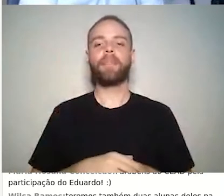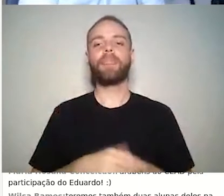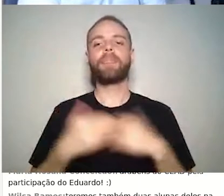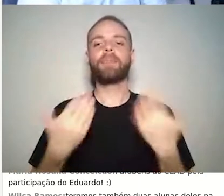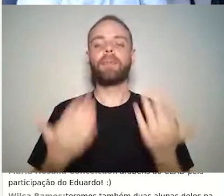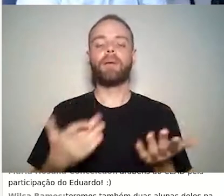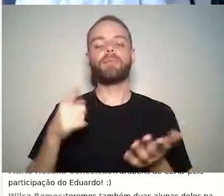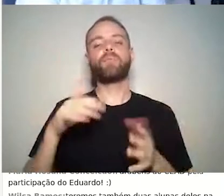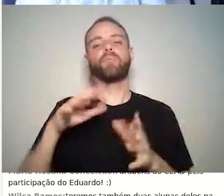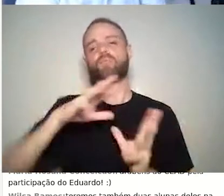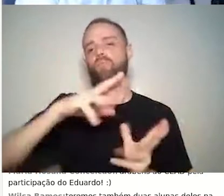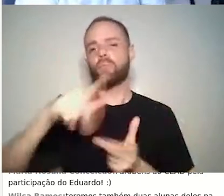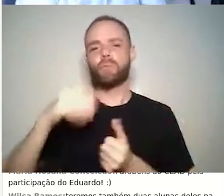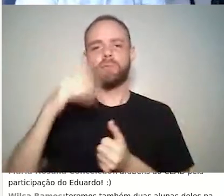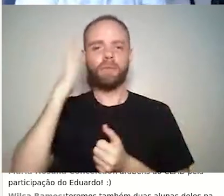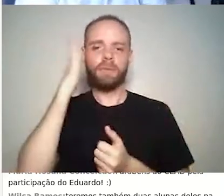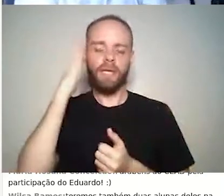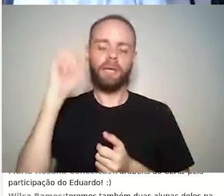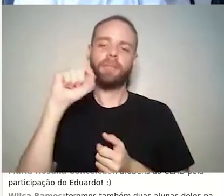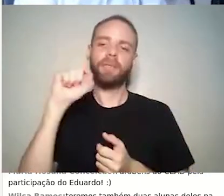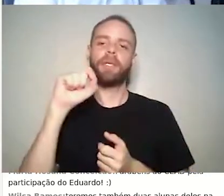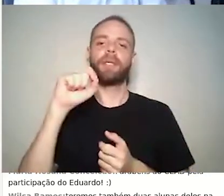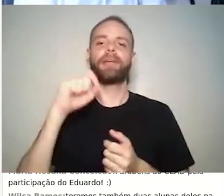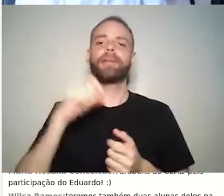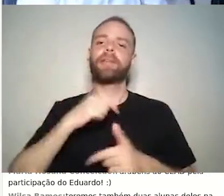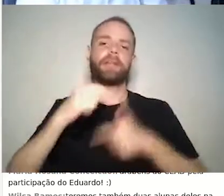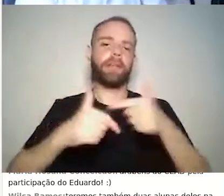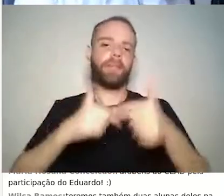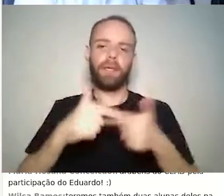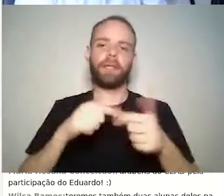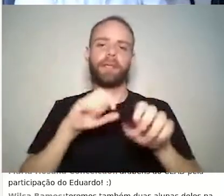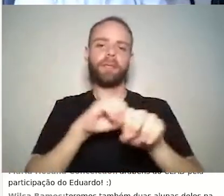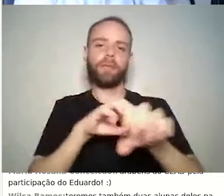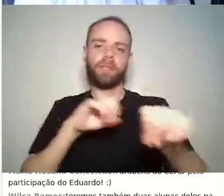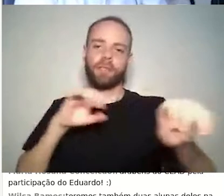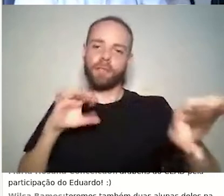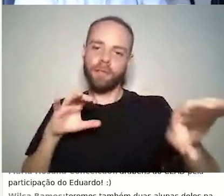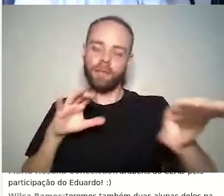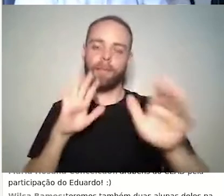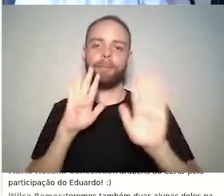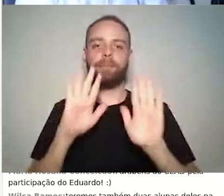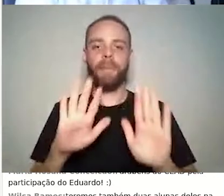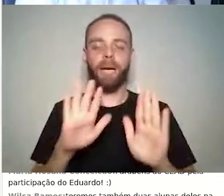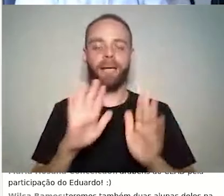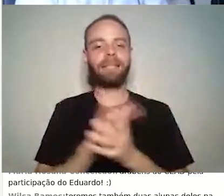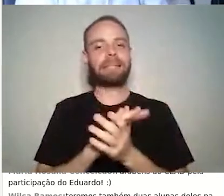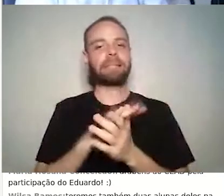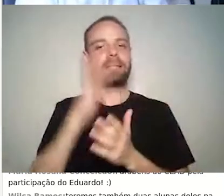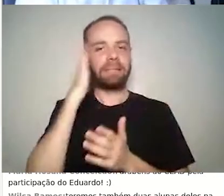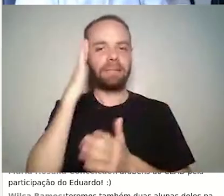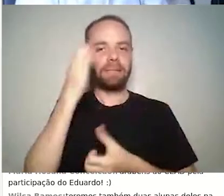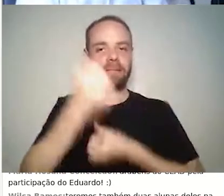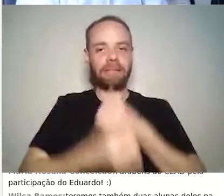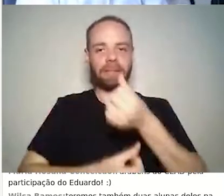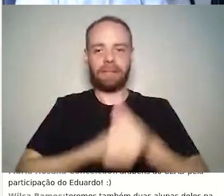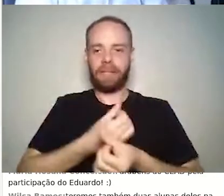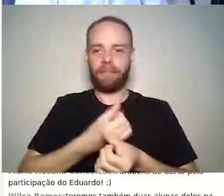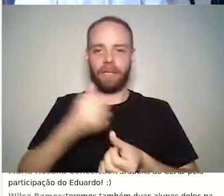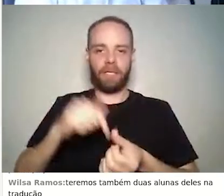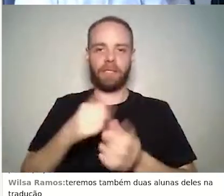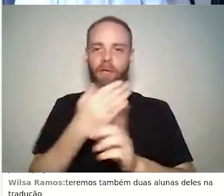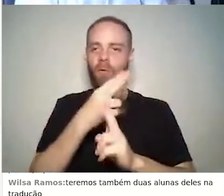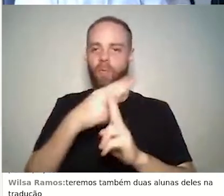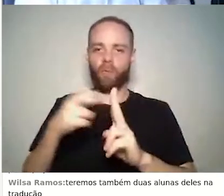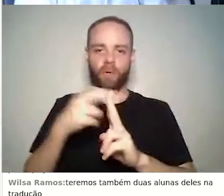UNB para esse semestre não é de educação à distância, é de educação remota. Então, alguns recursos que, quando a gente